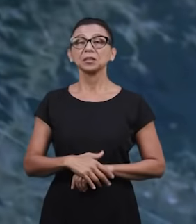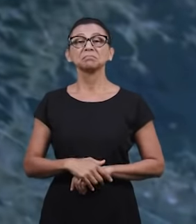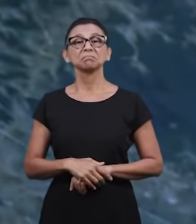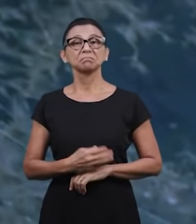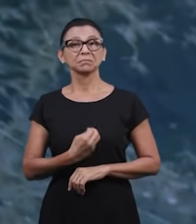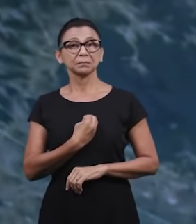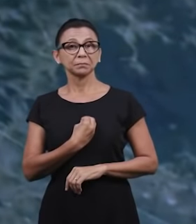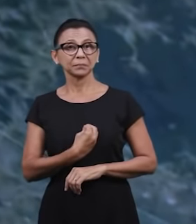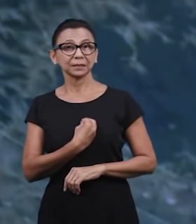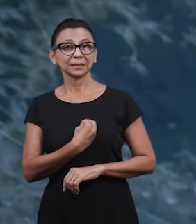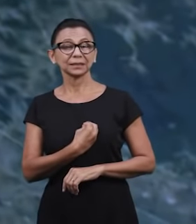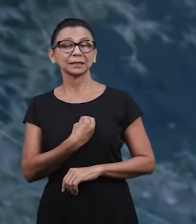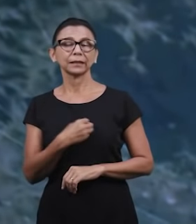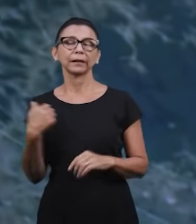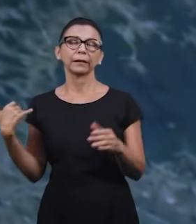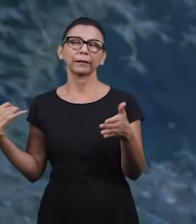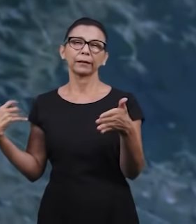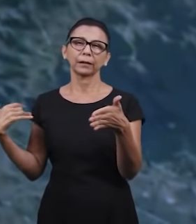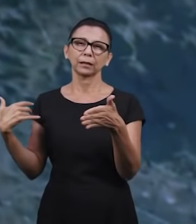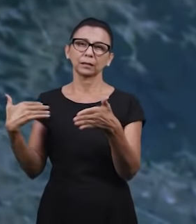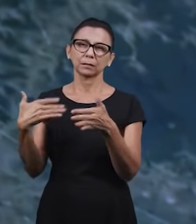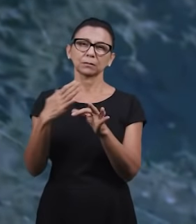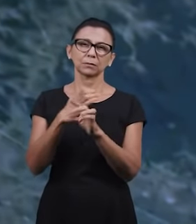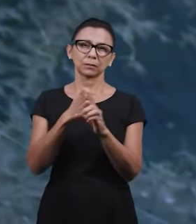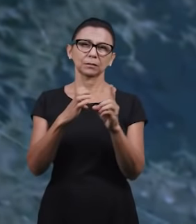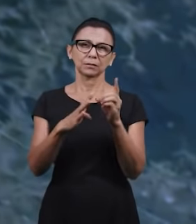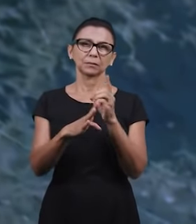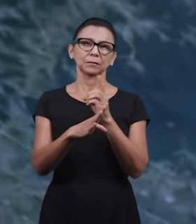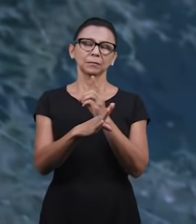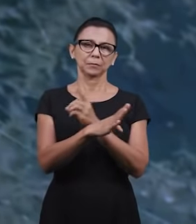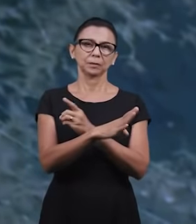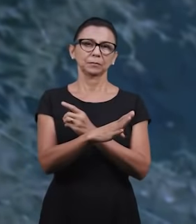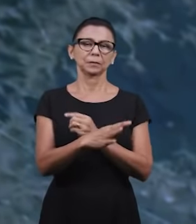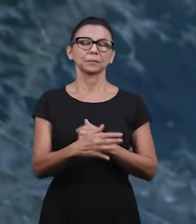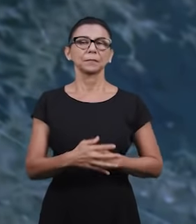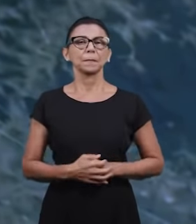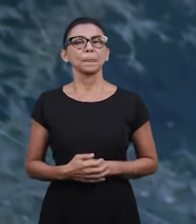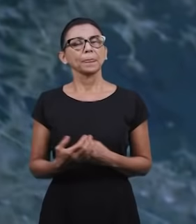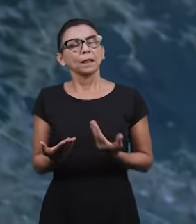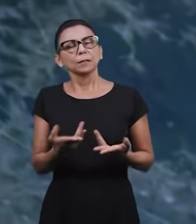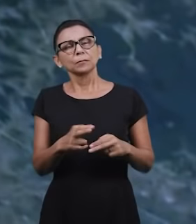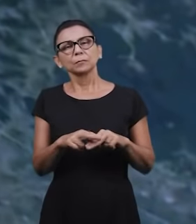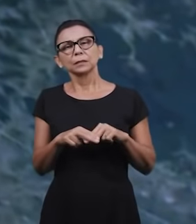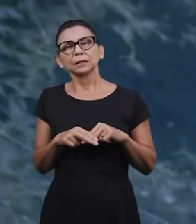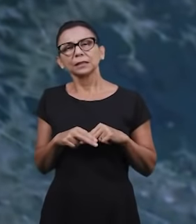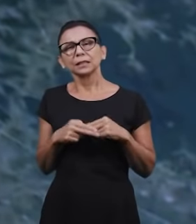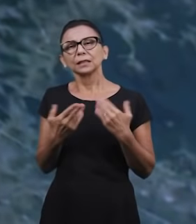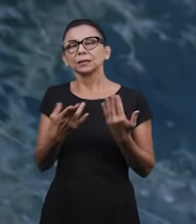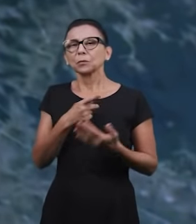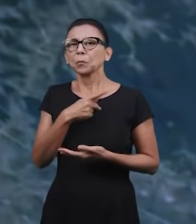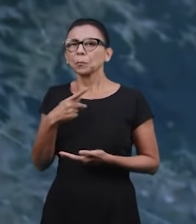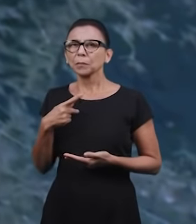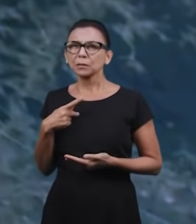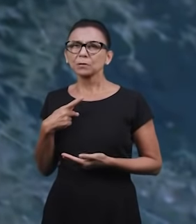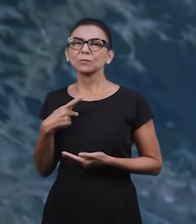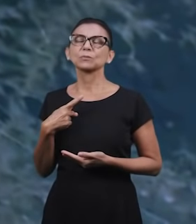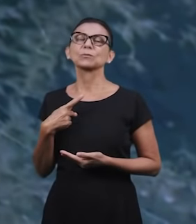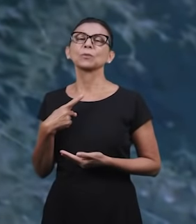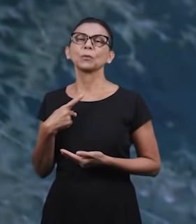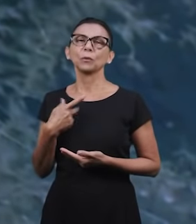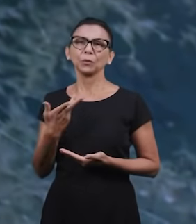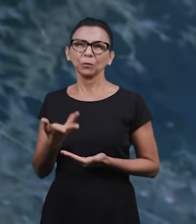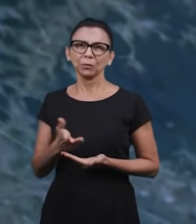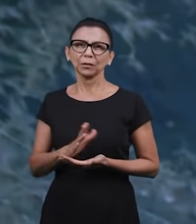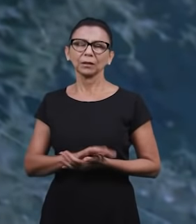expressivas nestes últimas escolas bíblicas dominical, a maneira como o pastor, com dedicação,